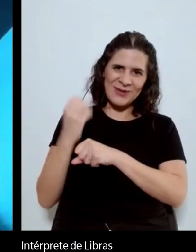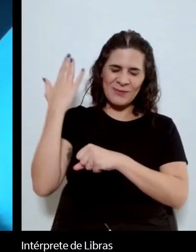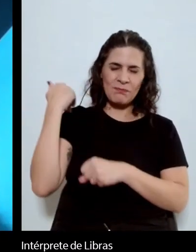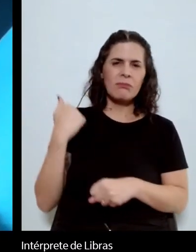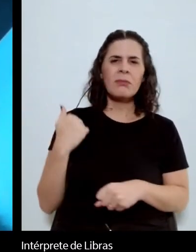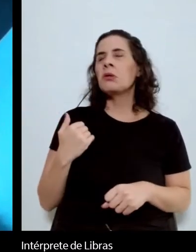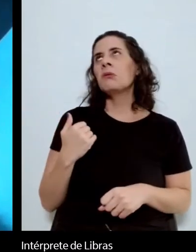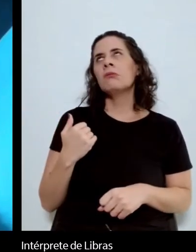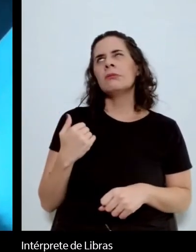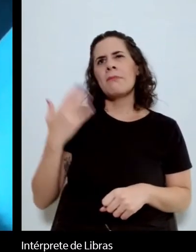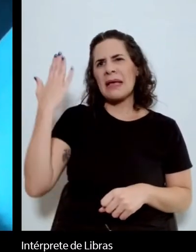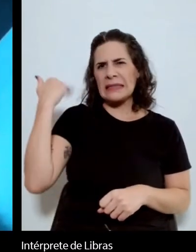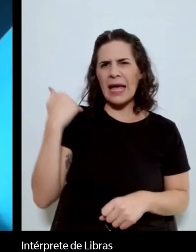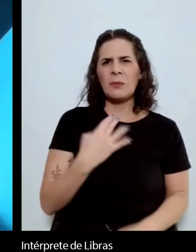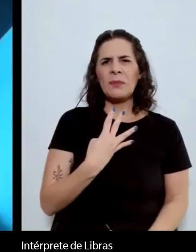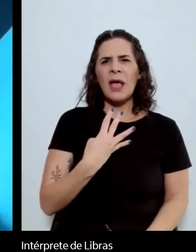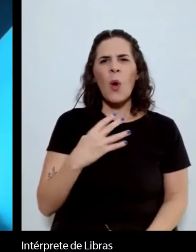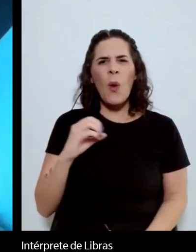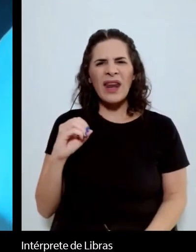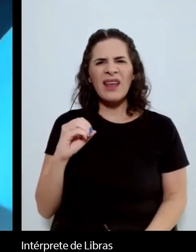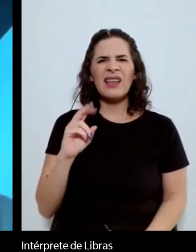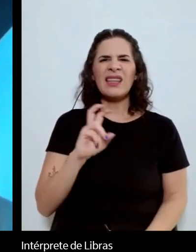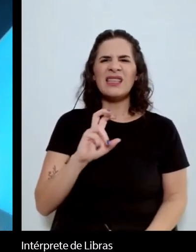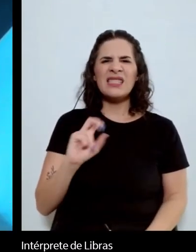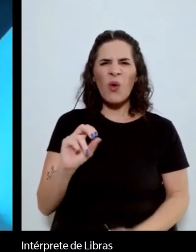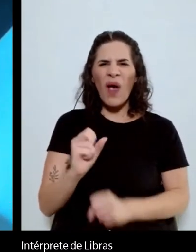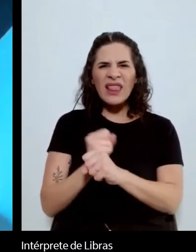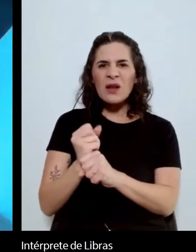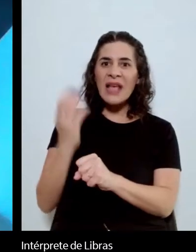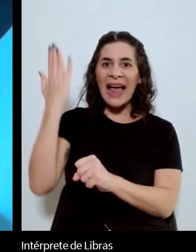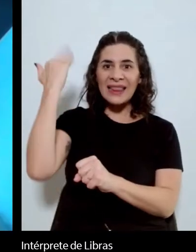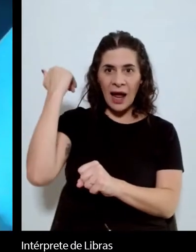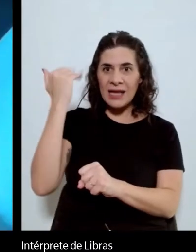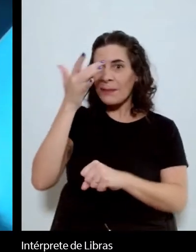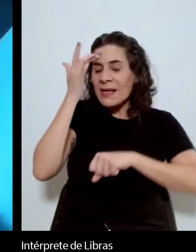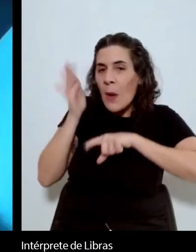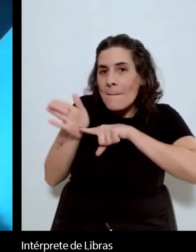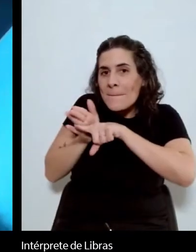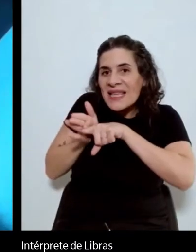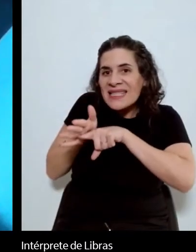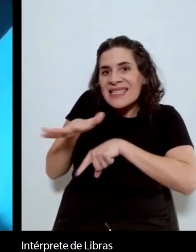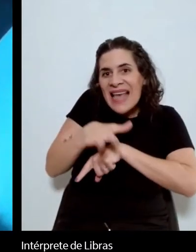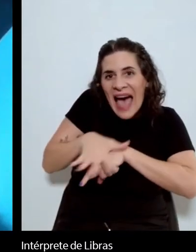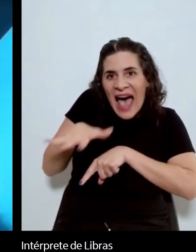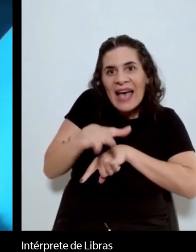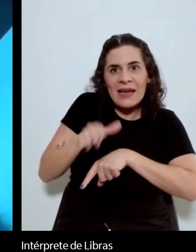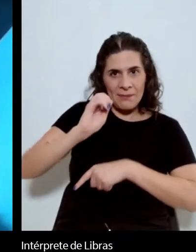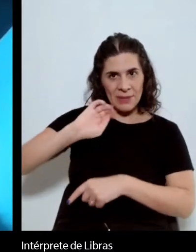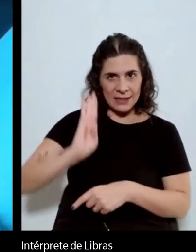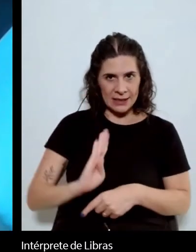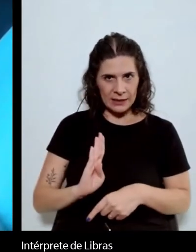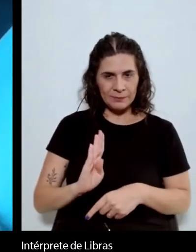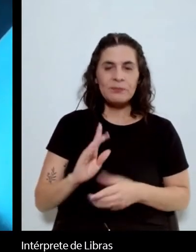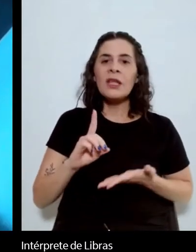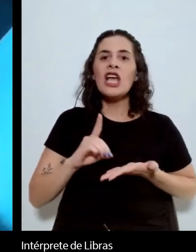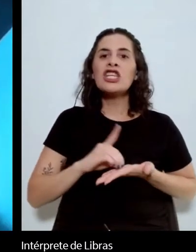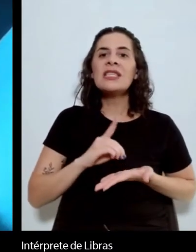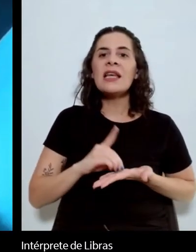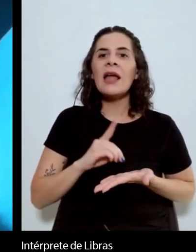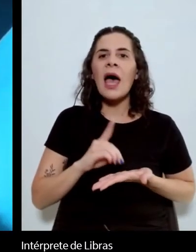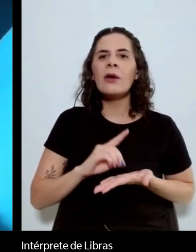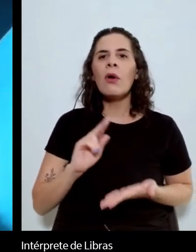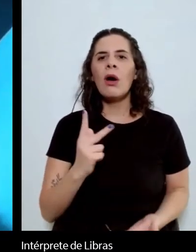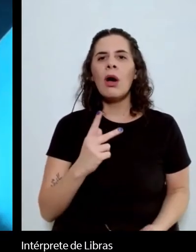anos atrás, o brasilianista, e essa é a dicionarização do termo, o dicionário do Oais, o